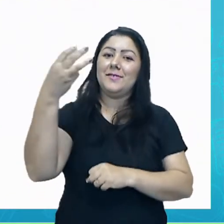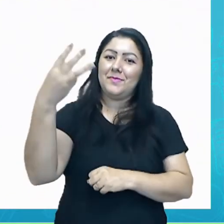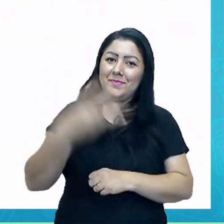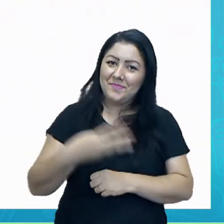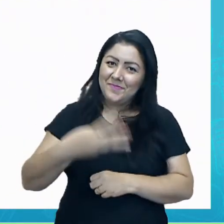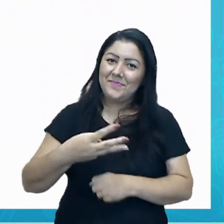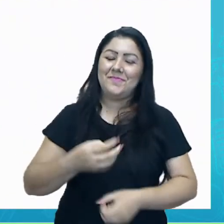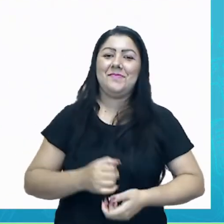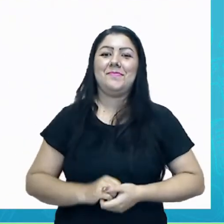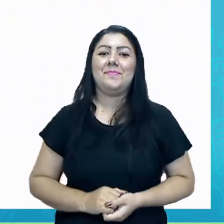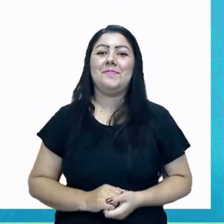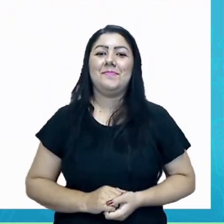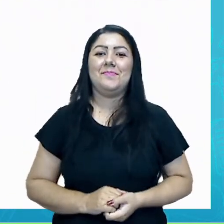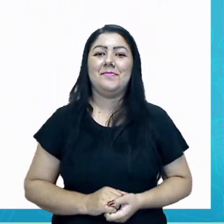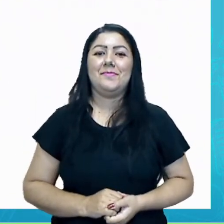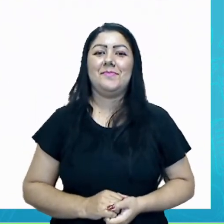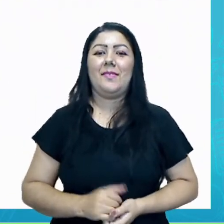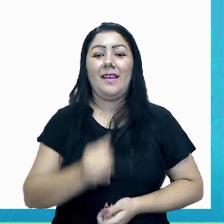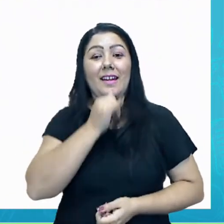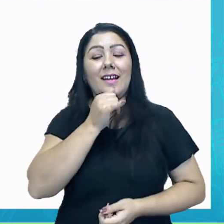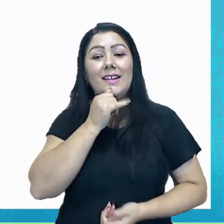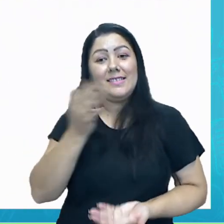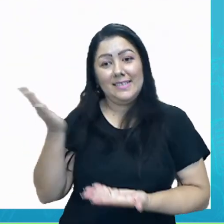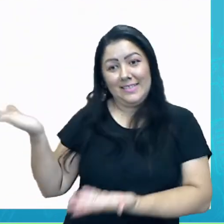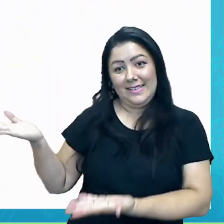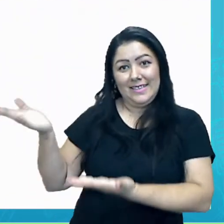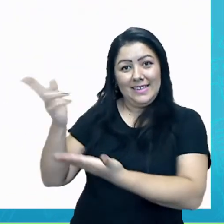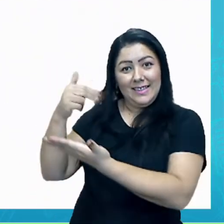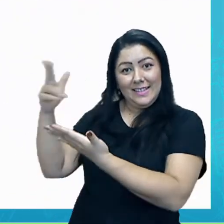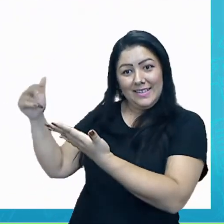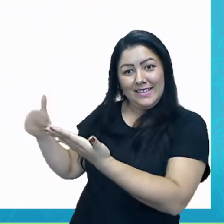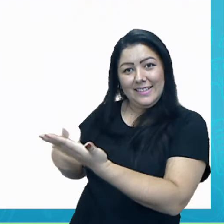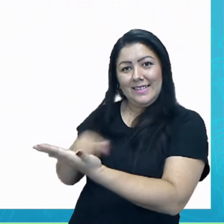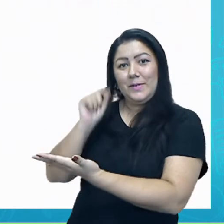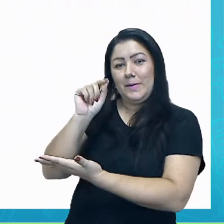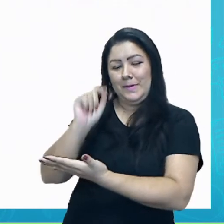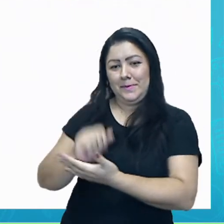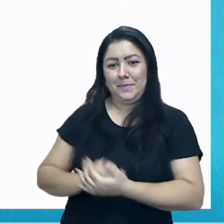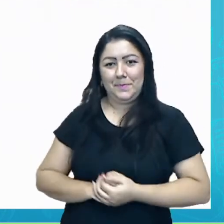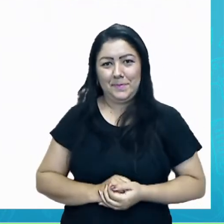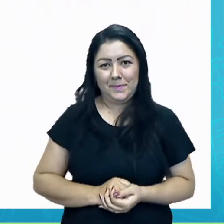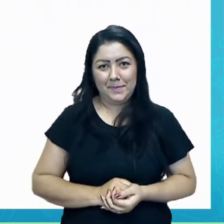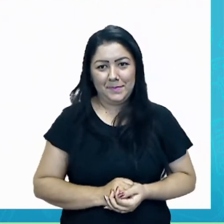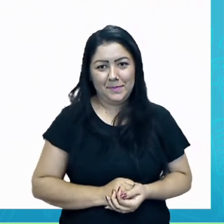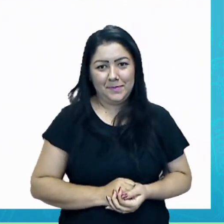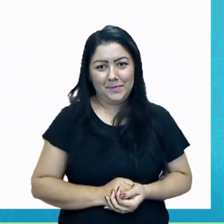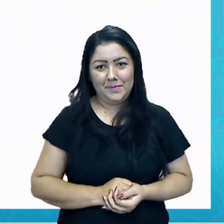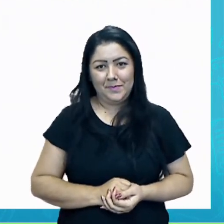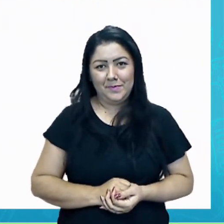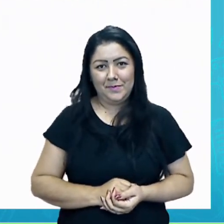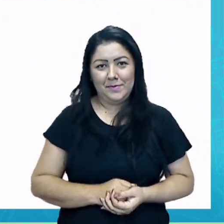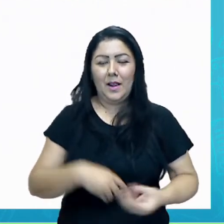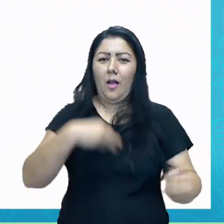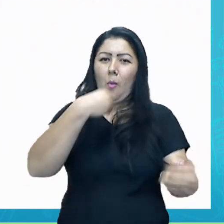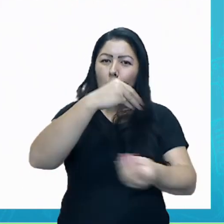secundárias, como exemplificado na mistura abaixo. Aí você vê que a gente começa a fazer uma miscelândia.